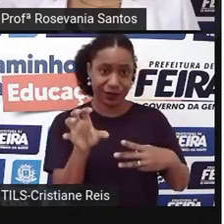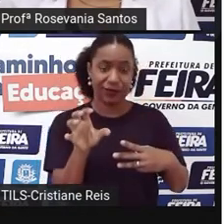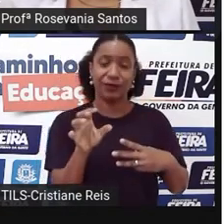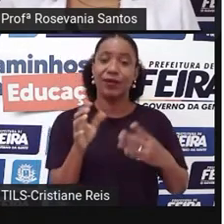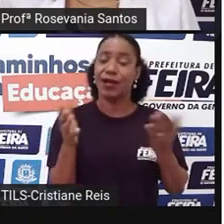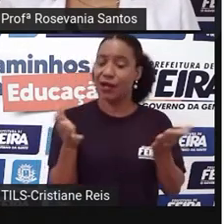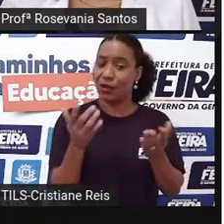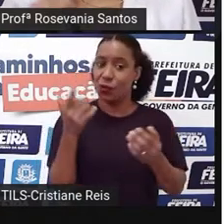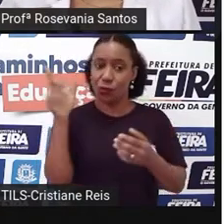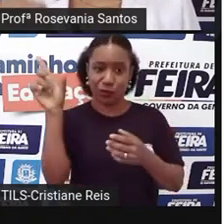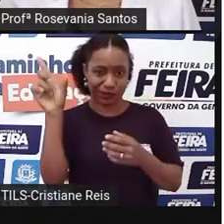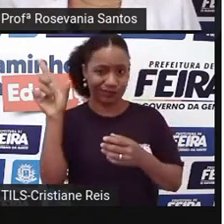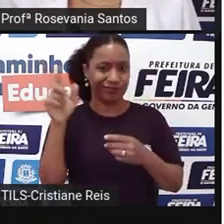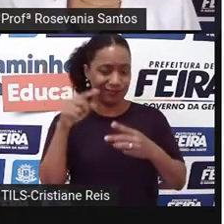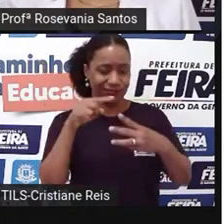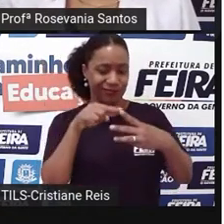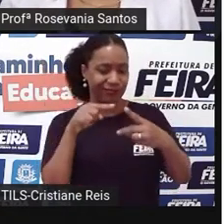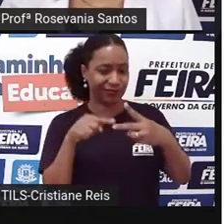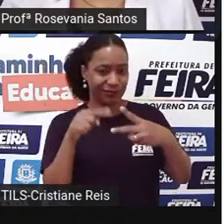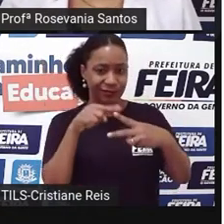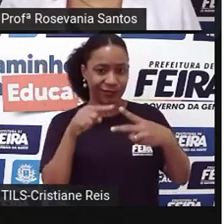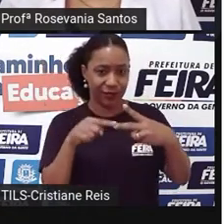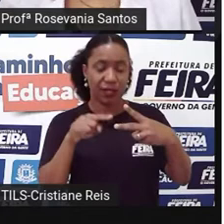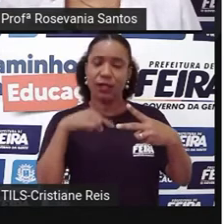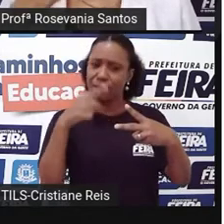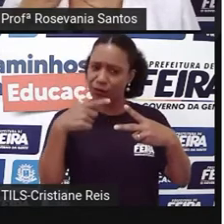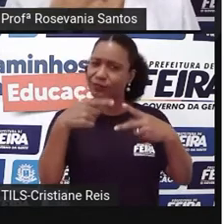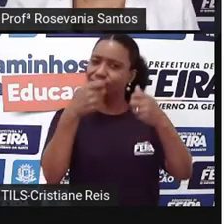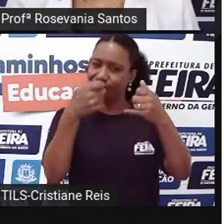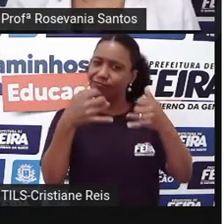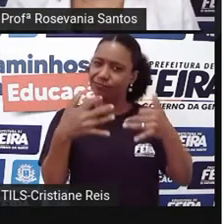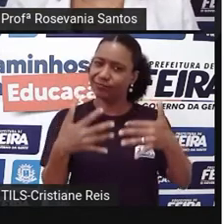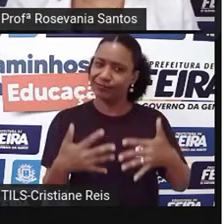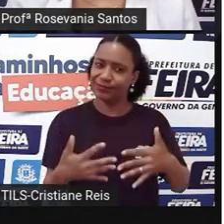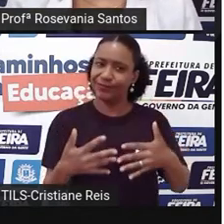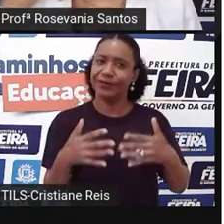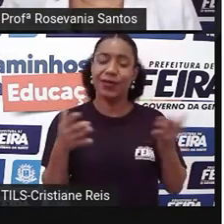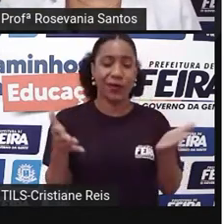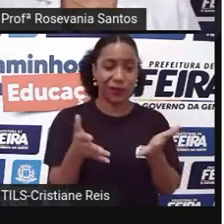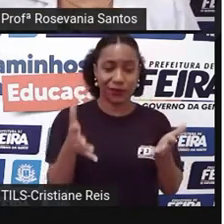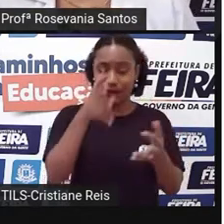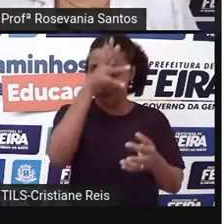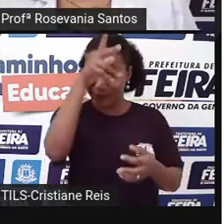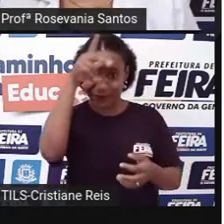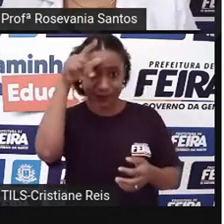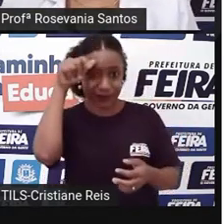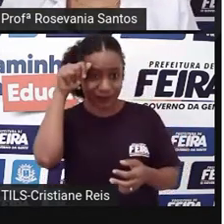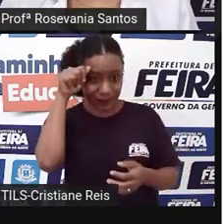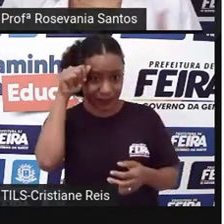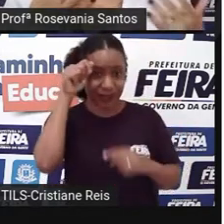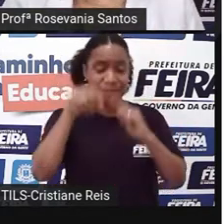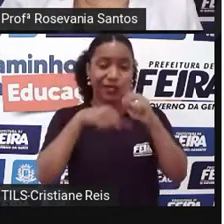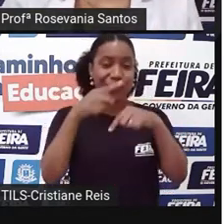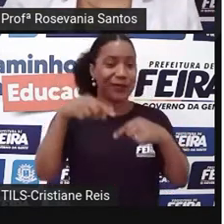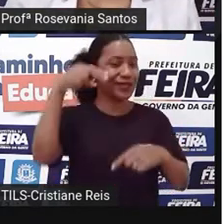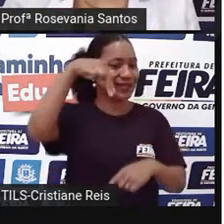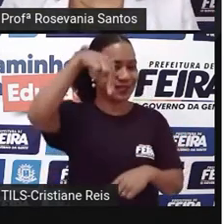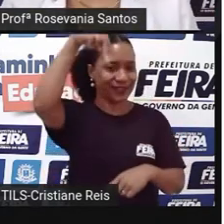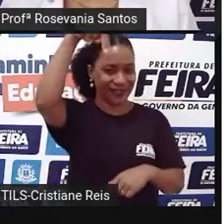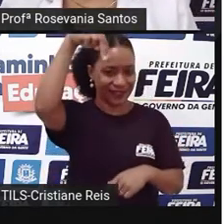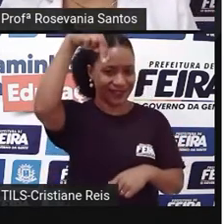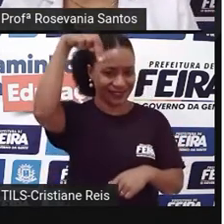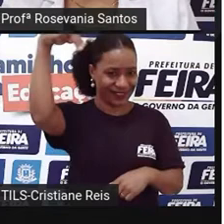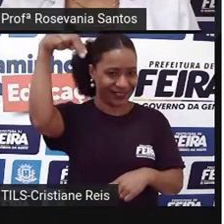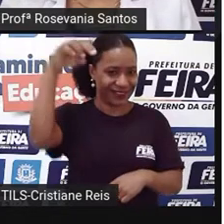agora, mas, né, as próximas aulas, né, hoje estamos falando da Amazônia, a próxima vamos falar do Nordeste, e por fim,